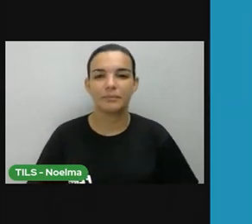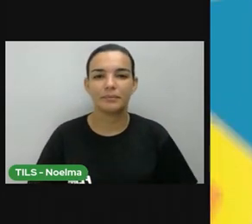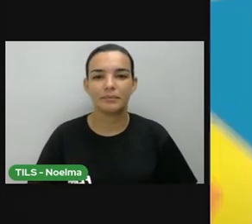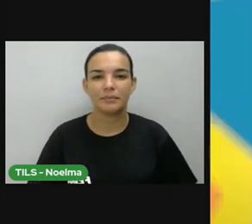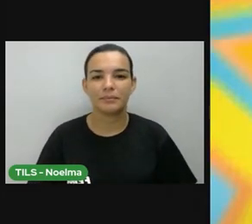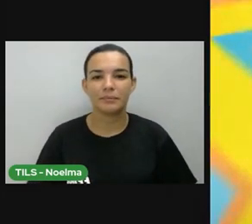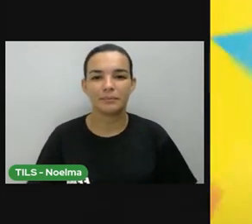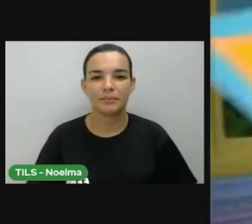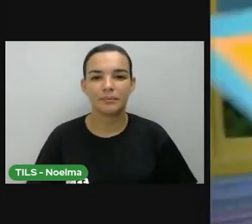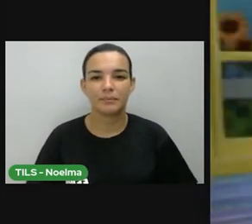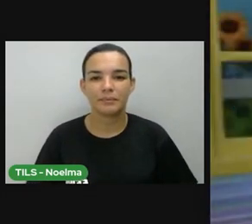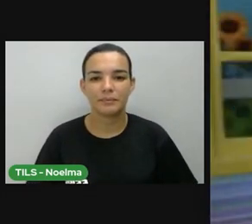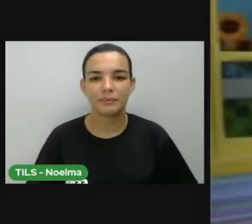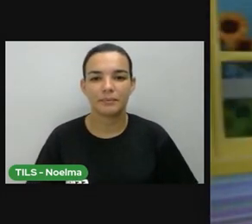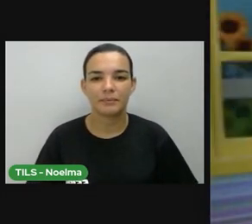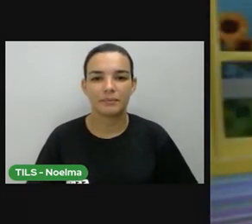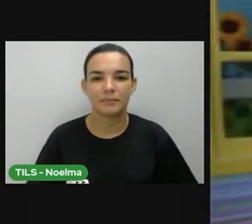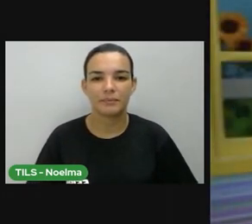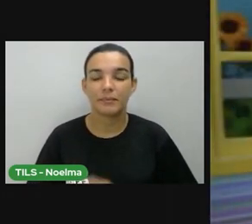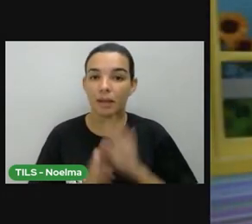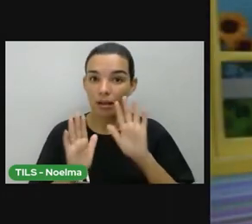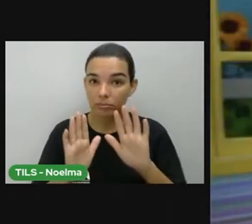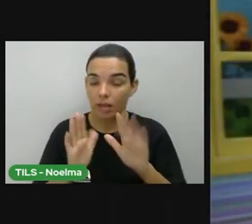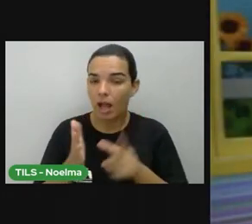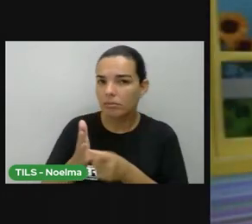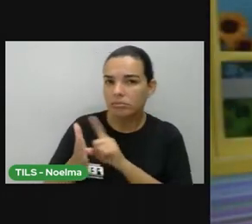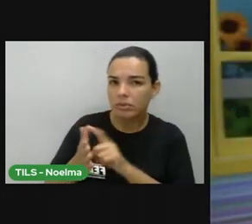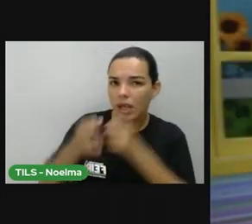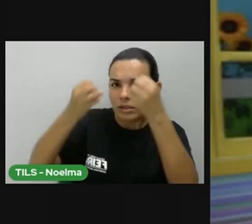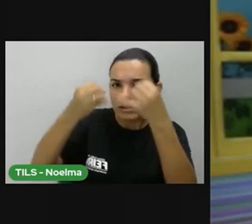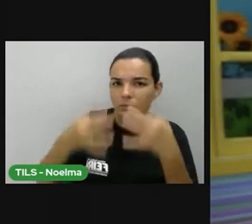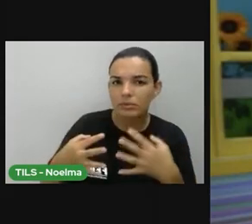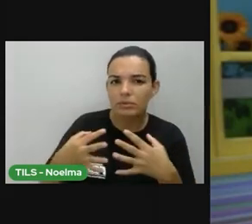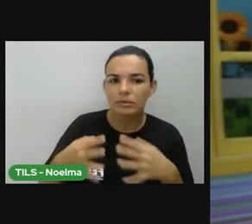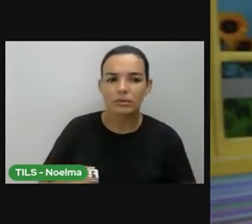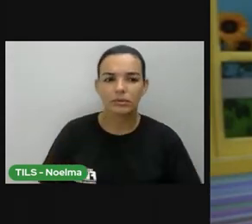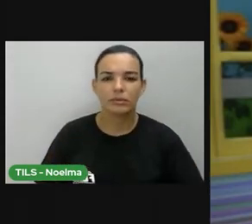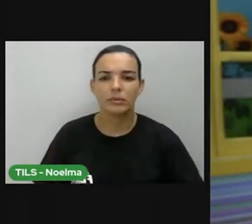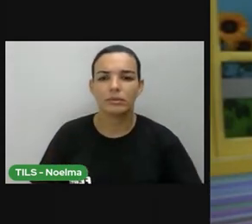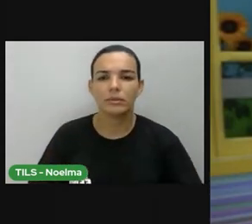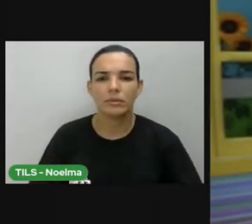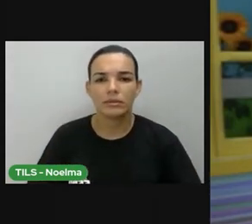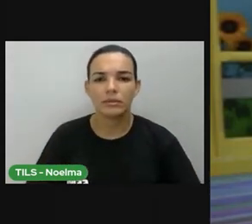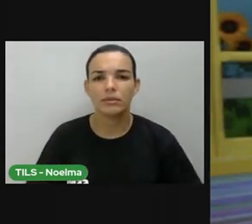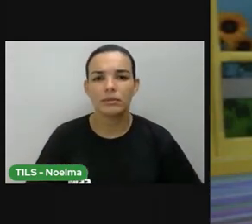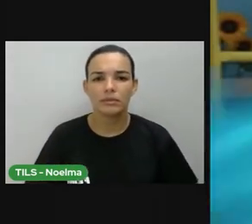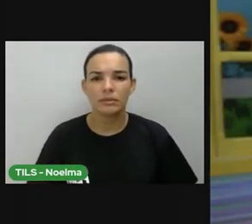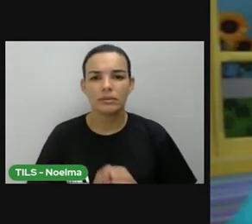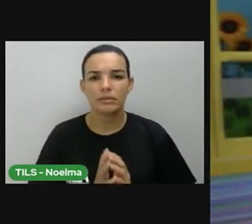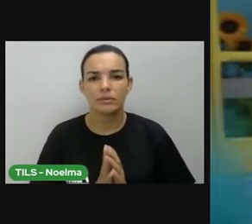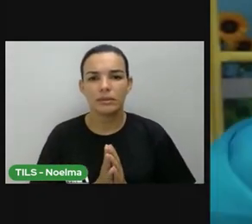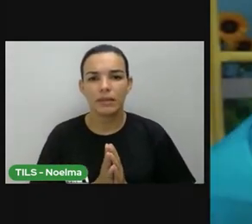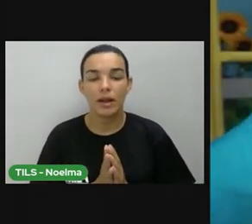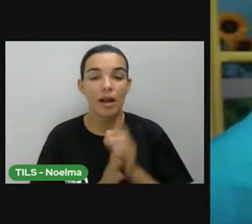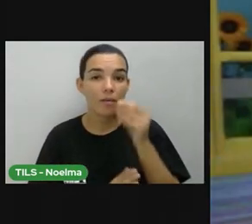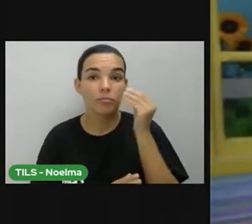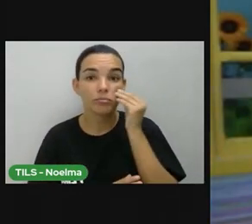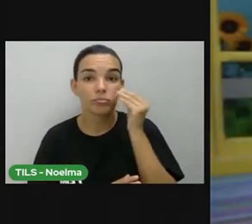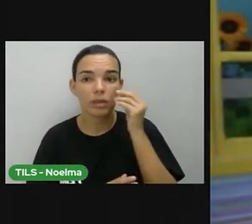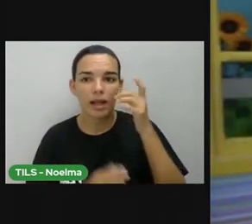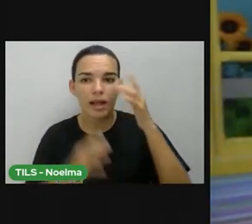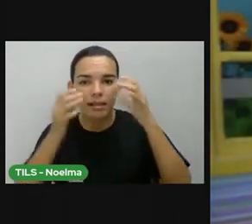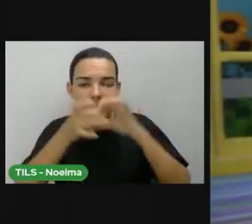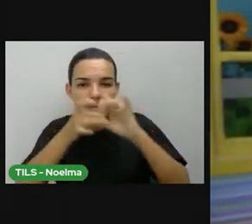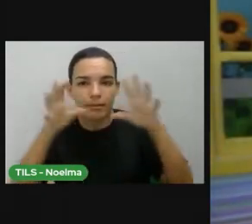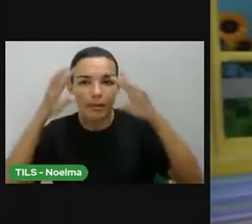todas as cidades! Mas antes de explicar o que são limites, divisas e fronteiras, vamos falar a palavra mágica do guardião. Ela ajuda a liberar a imaginação